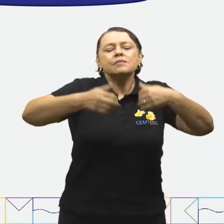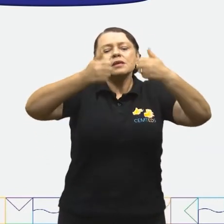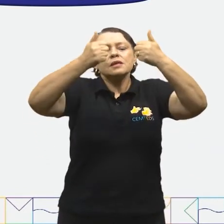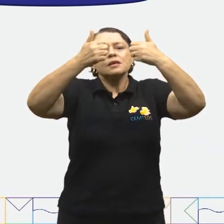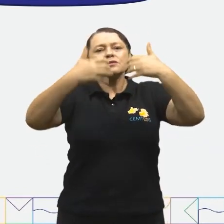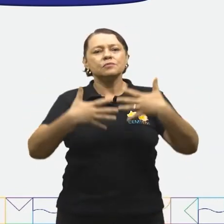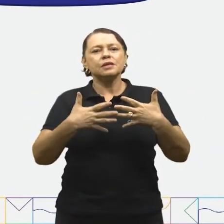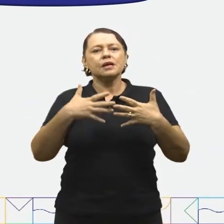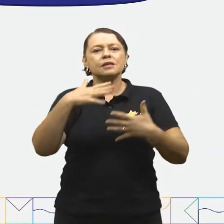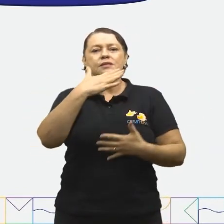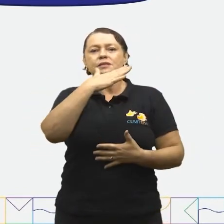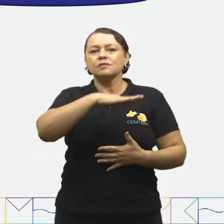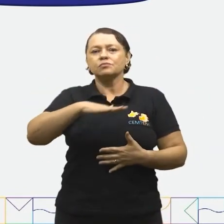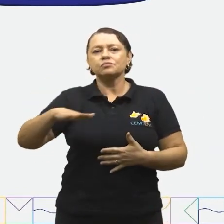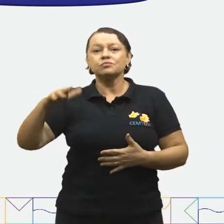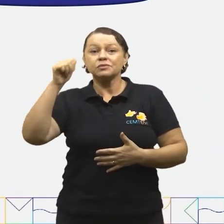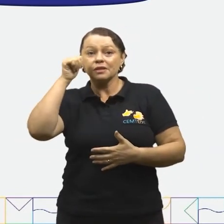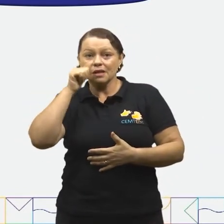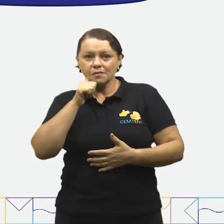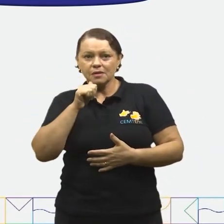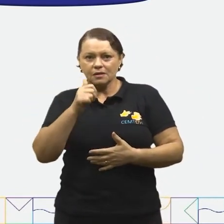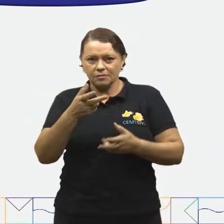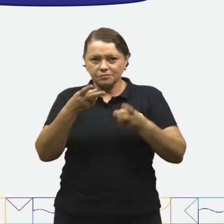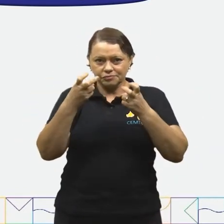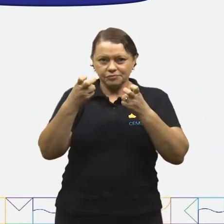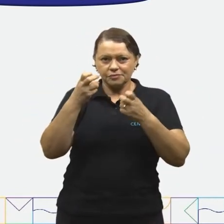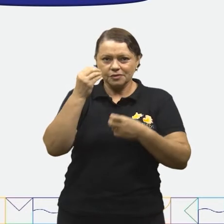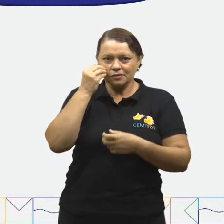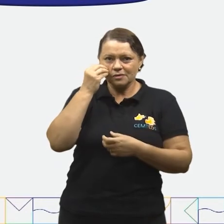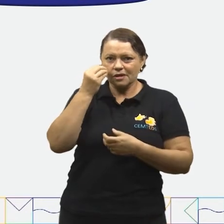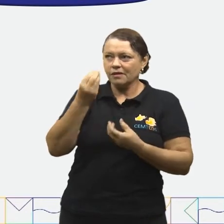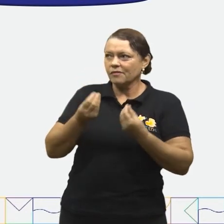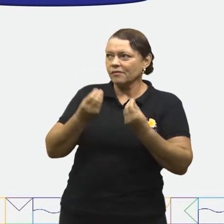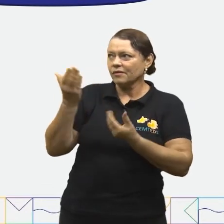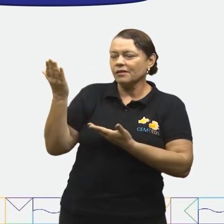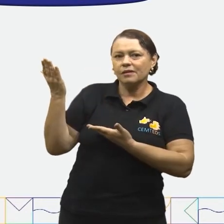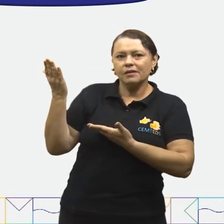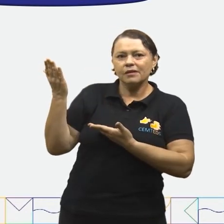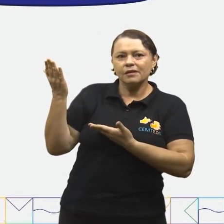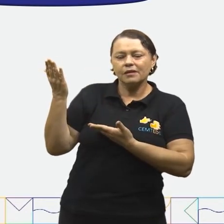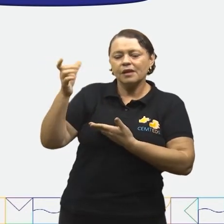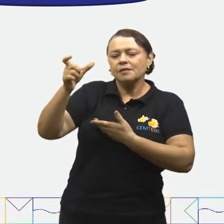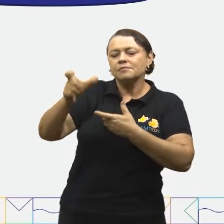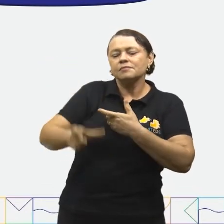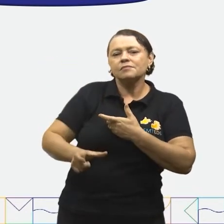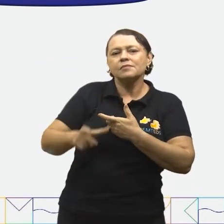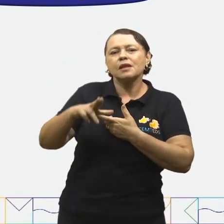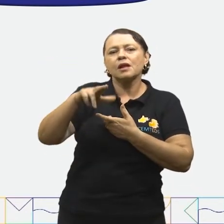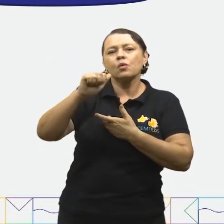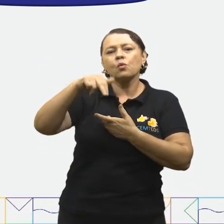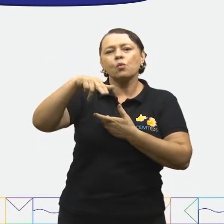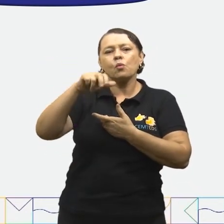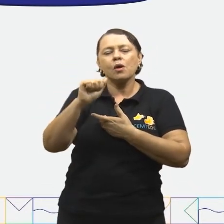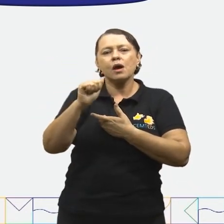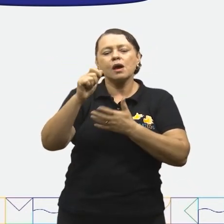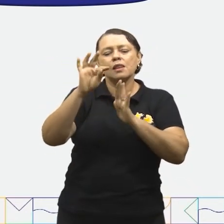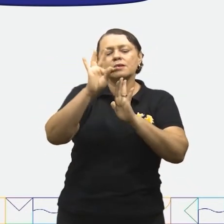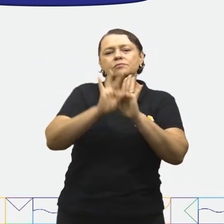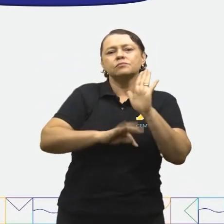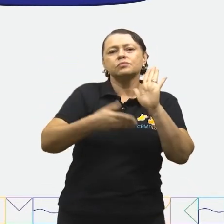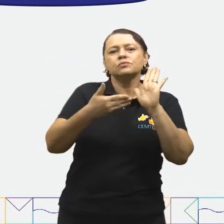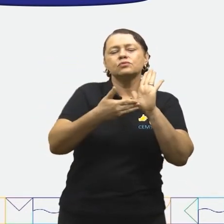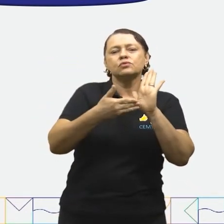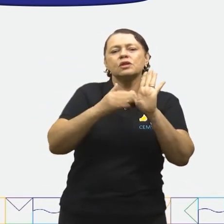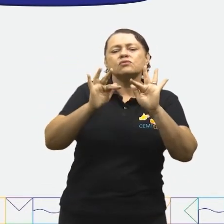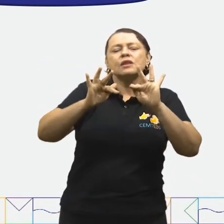Está bem? Você consegue visualizar onde a descrição sobre a personagem Luana acaba? Isso